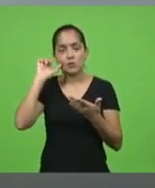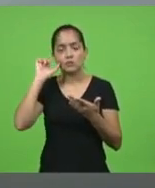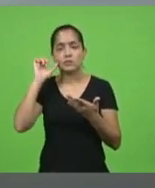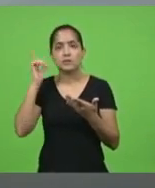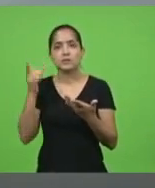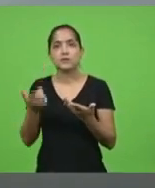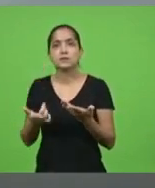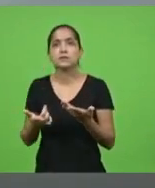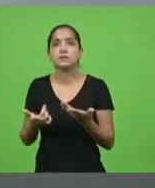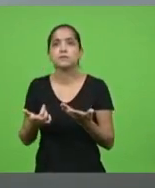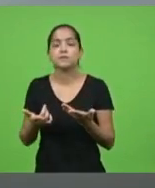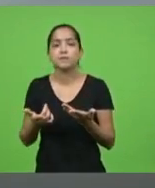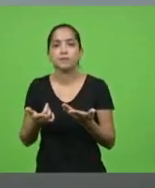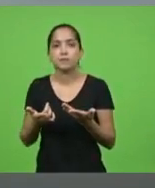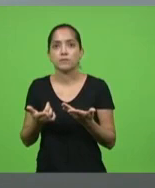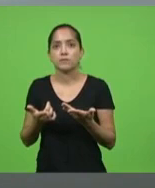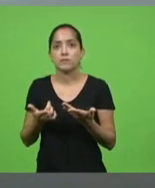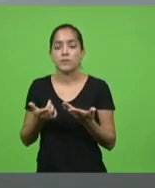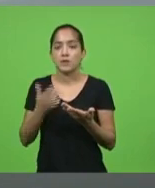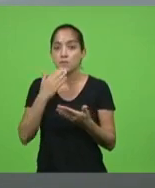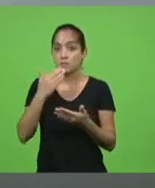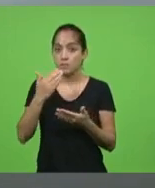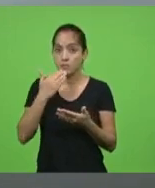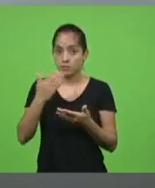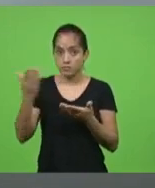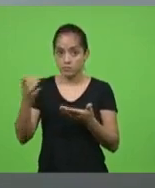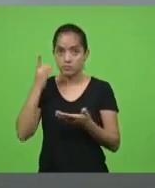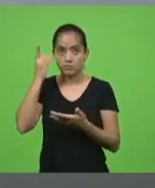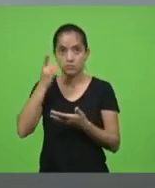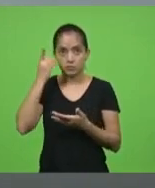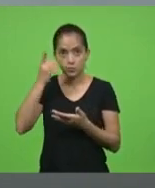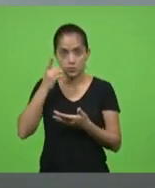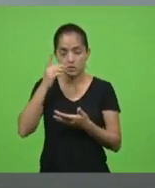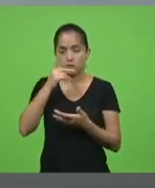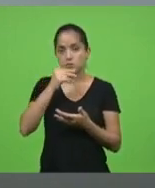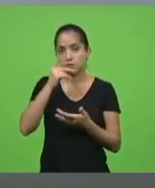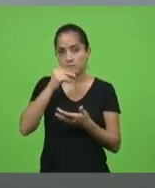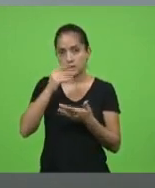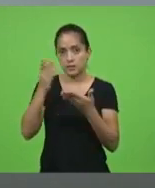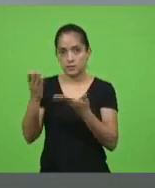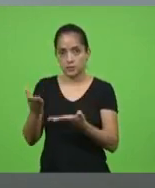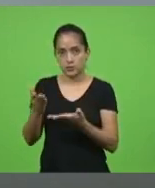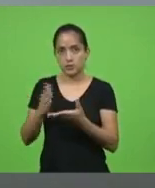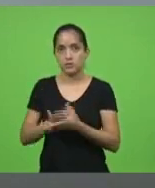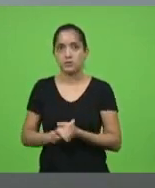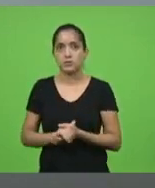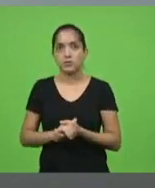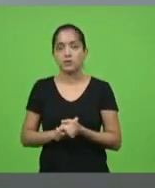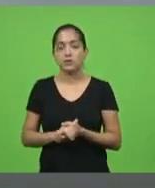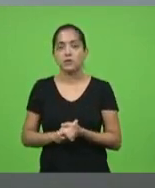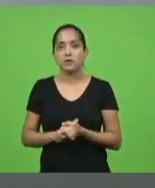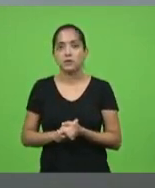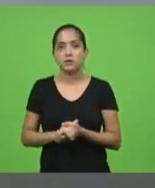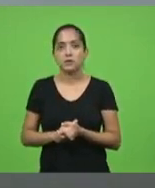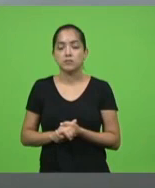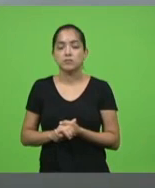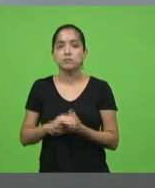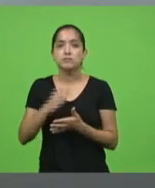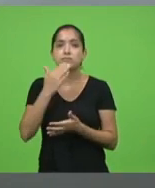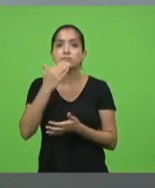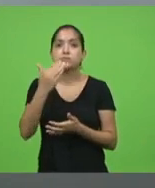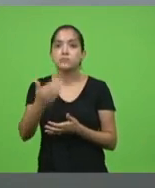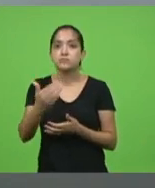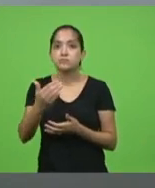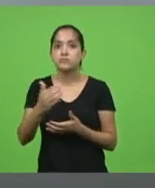por solicitação do deputado Kennedy Nunes nosso presidente que nos solicitou